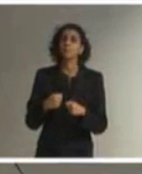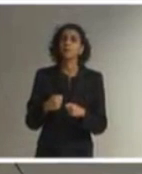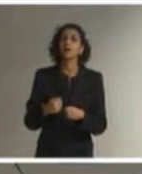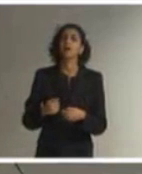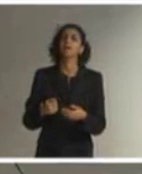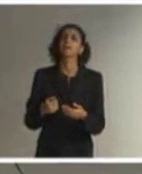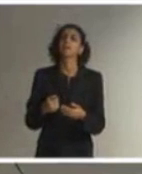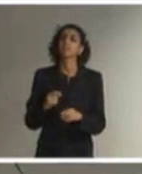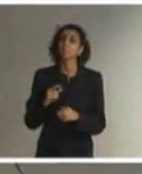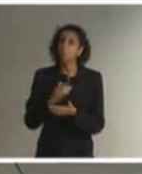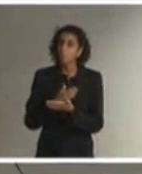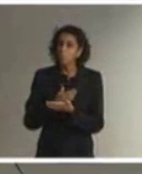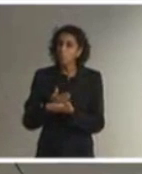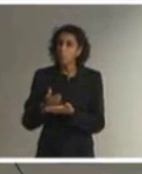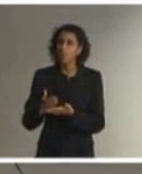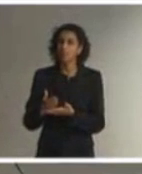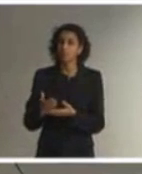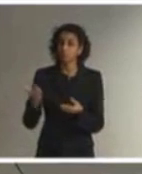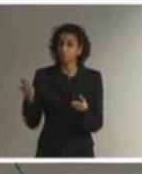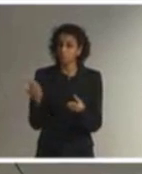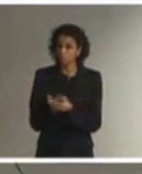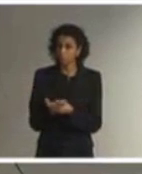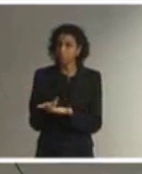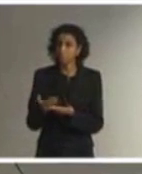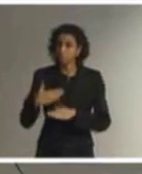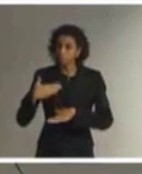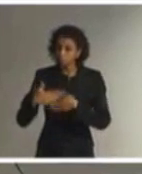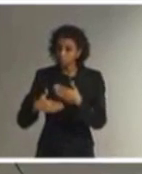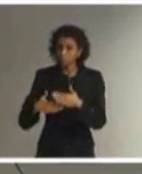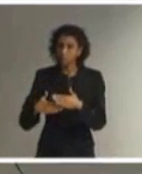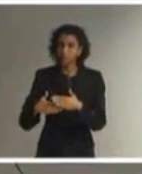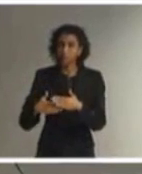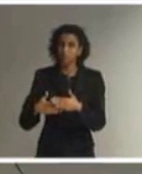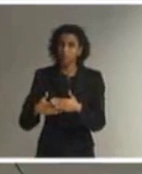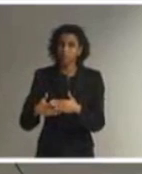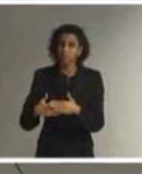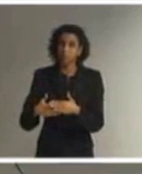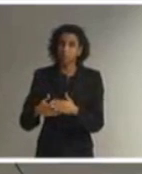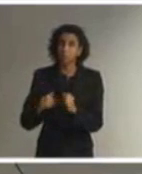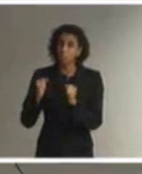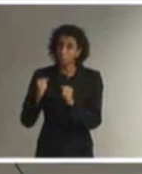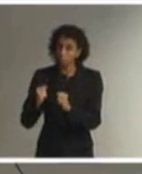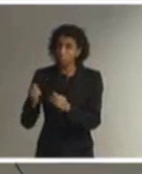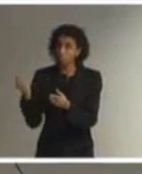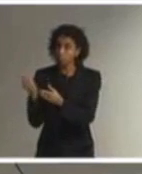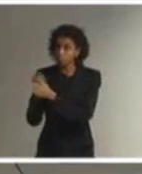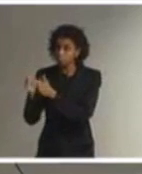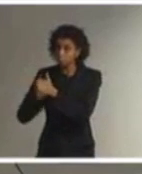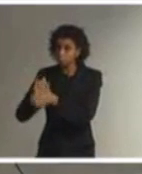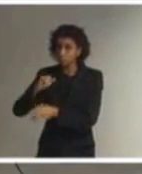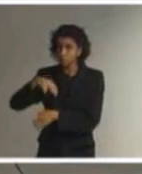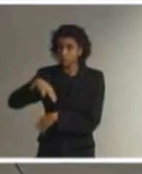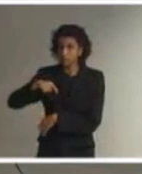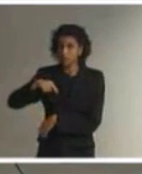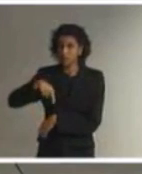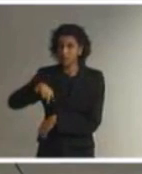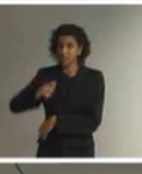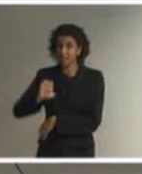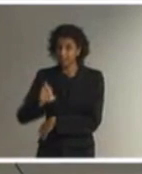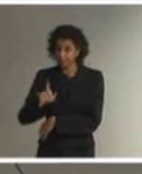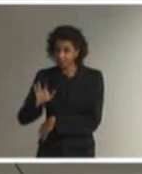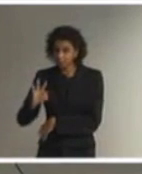procedimento administrativo que pode redundar até no inquérito civil, que é um instrumento